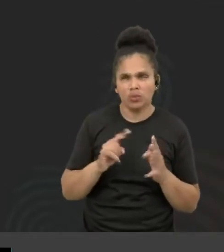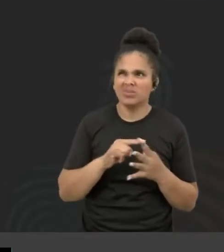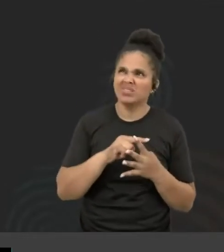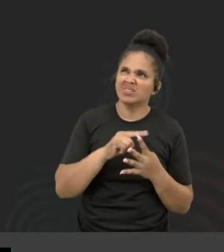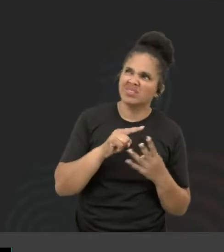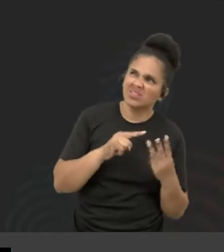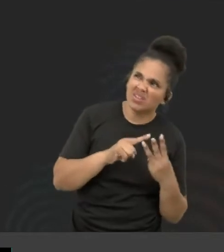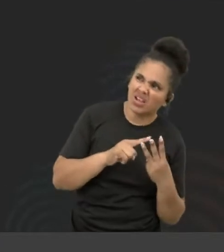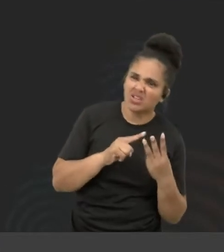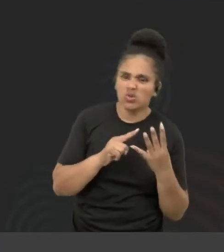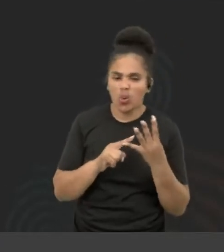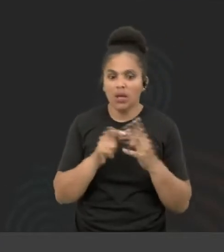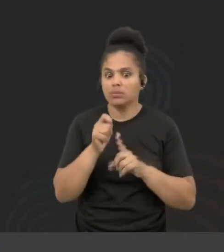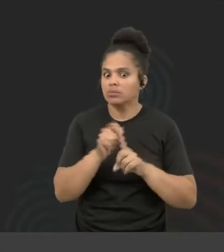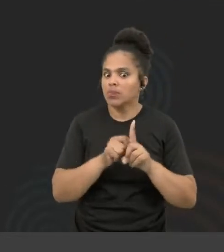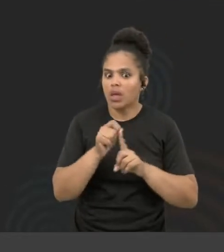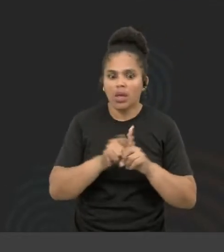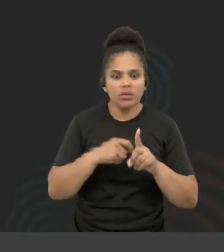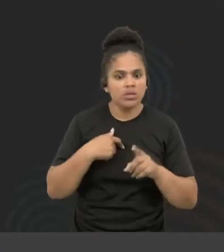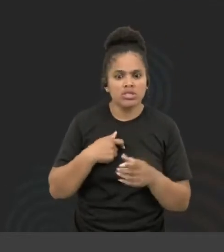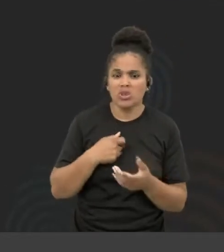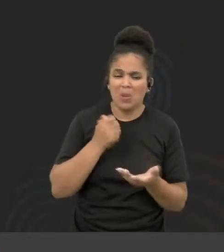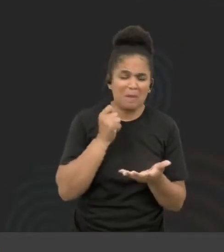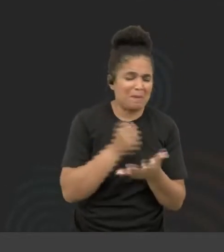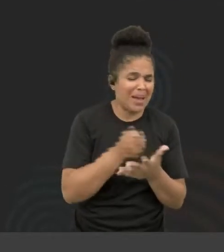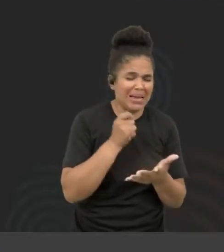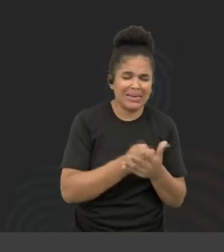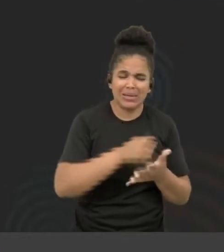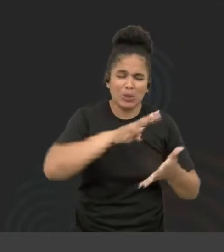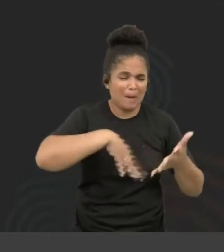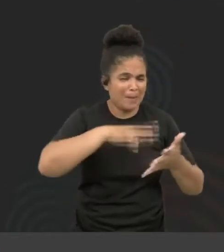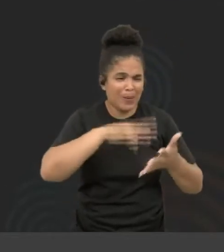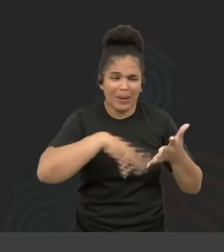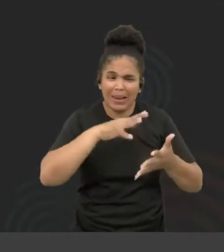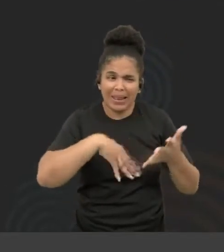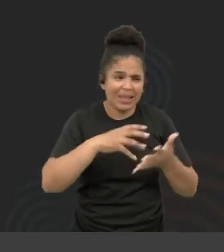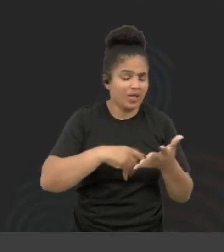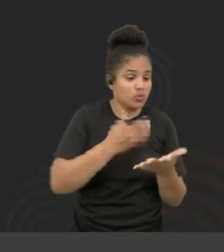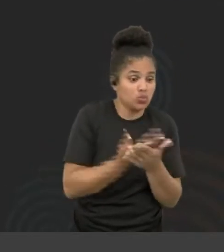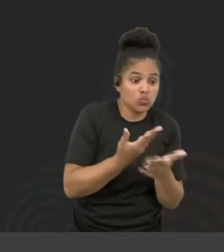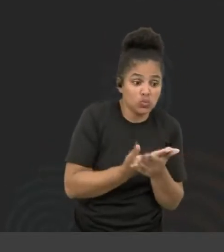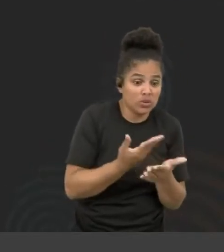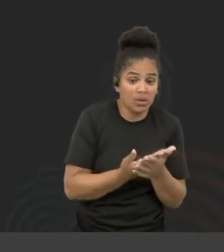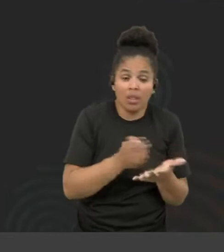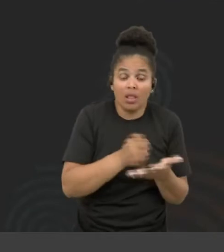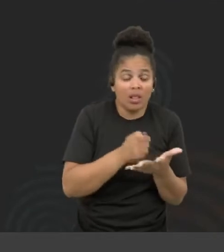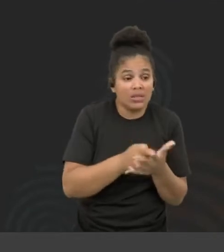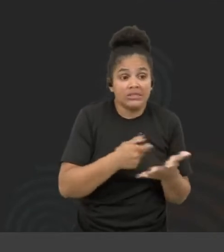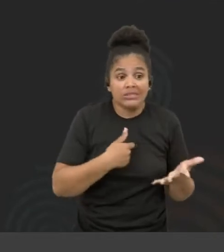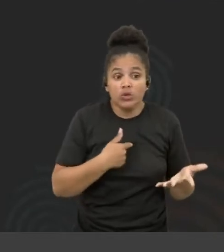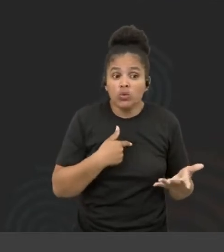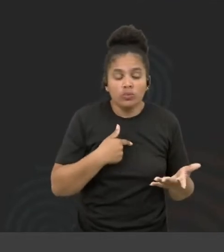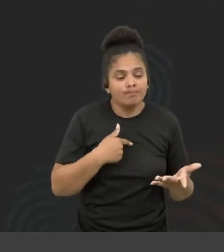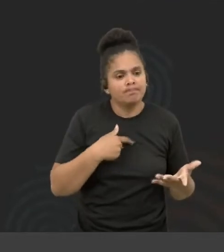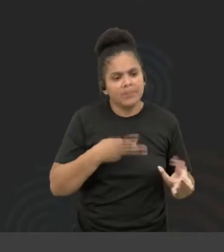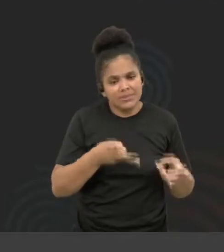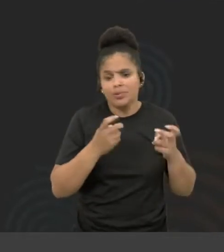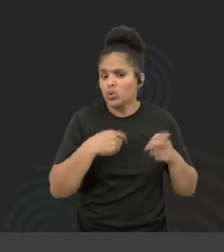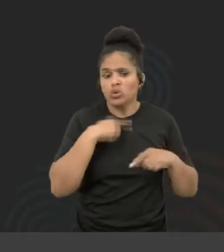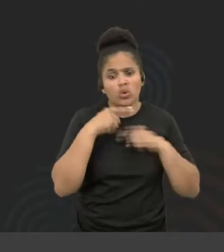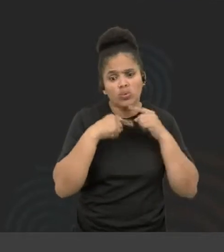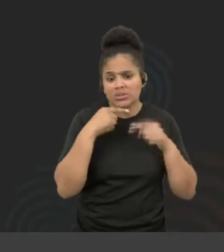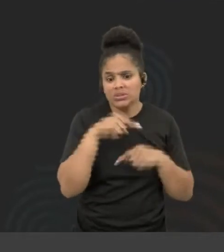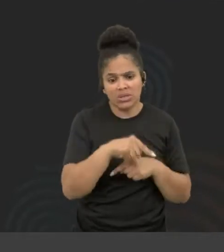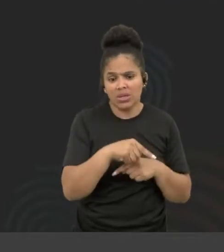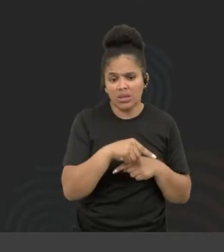quatro meses estudando, gastando meus dinheiros, pagando altos boletos com a minha rescisão, para eu perceber que eu não ia conseguir trabalhar com aquilo. Daí, em vez de eu